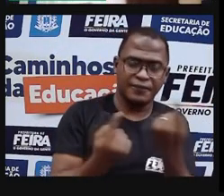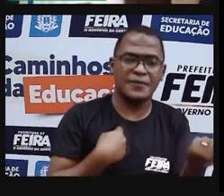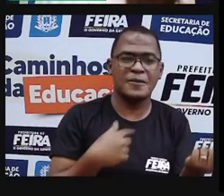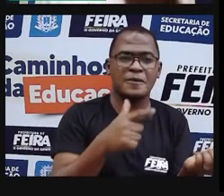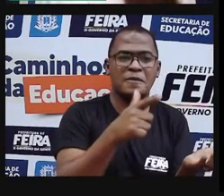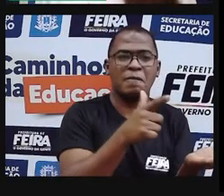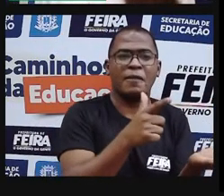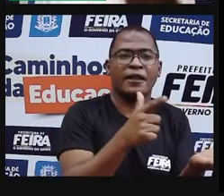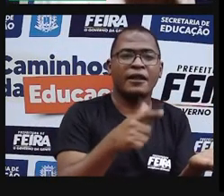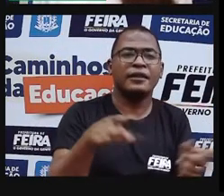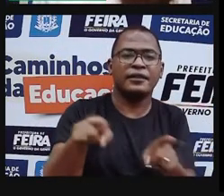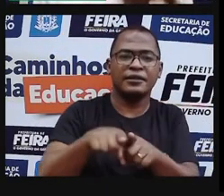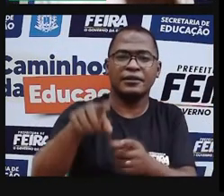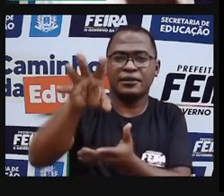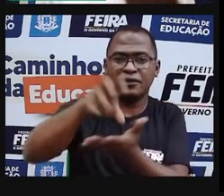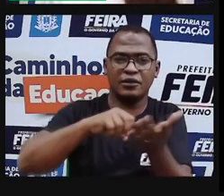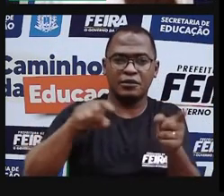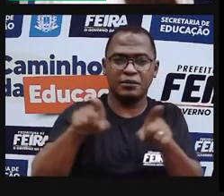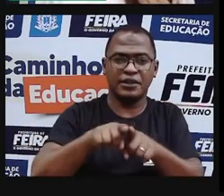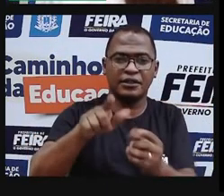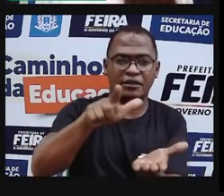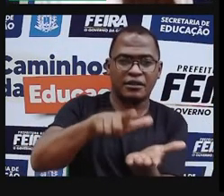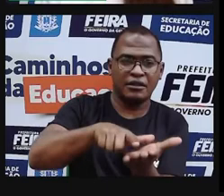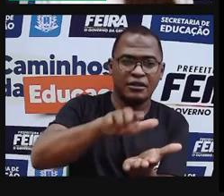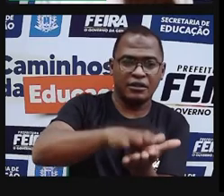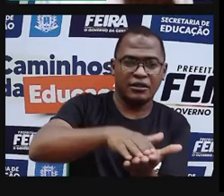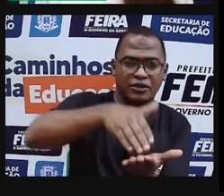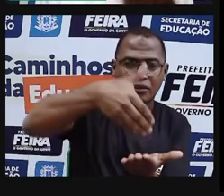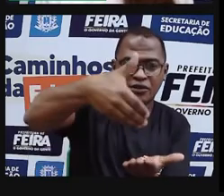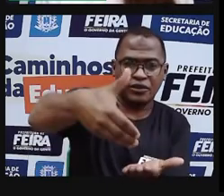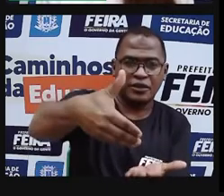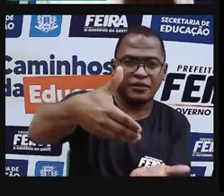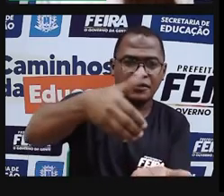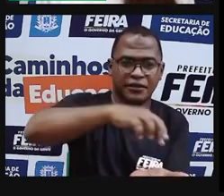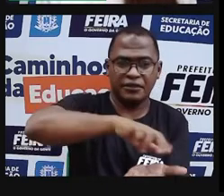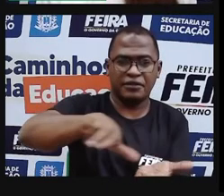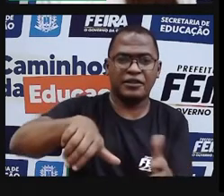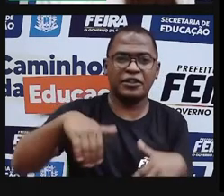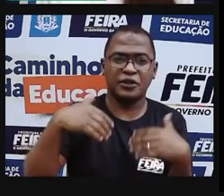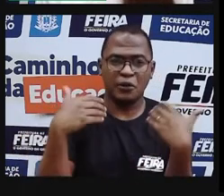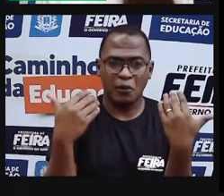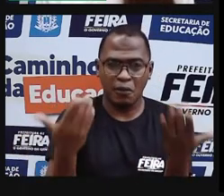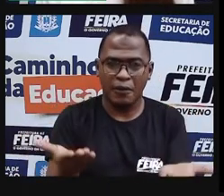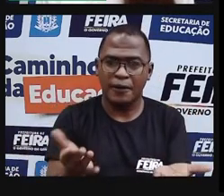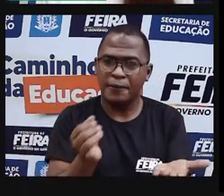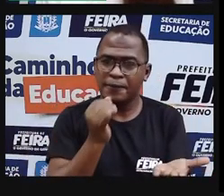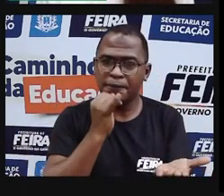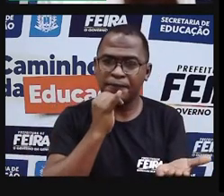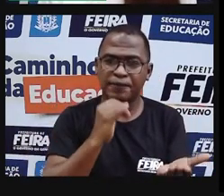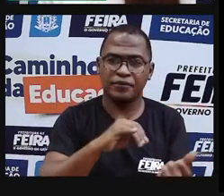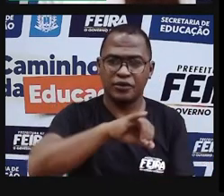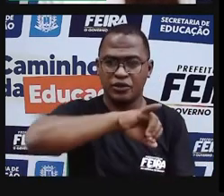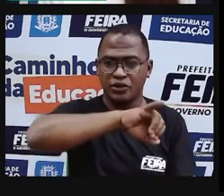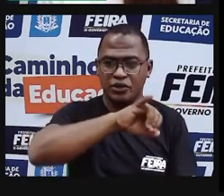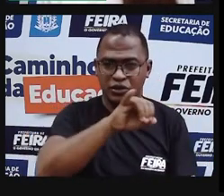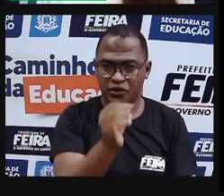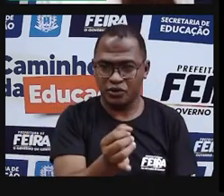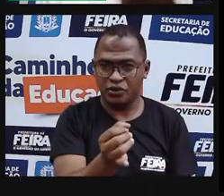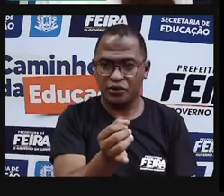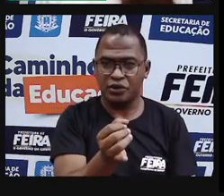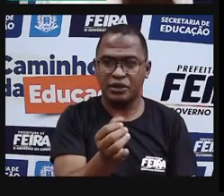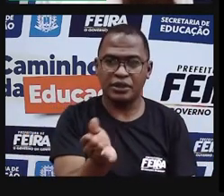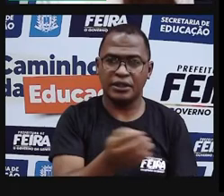Quais as possibilidades de trabalhar com a xilogravura nós temos, tá? Jota Miguel recentemente